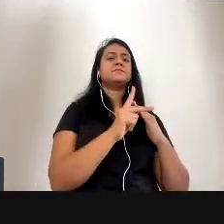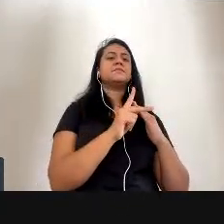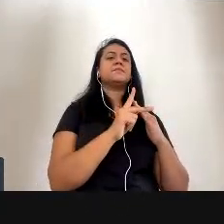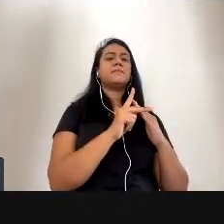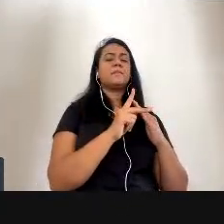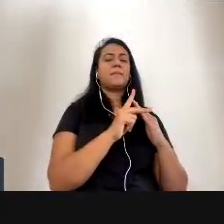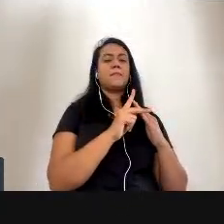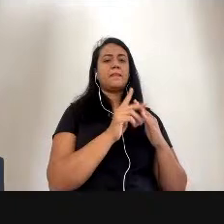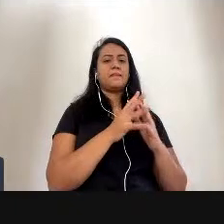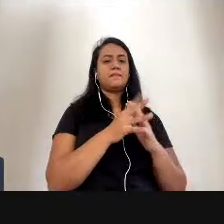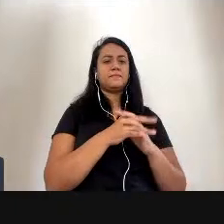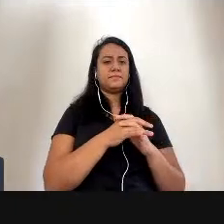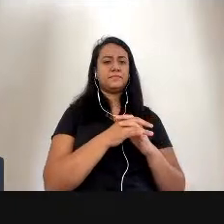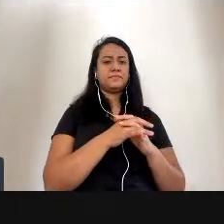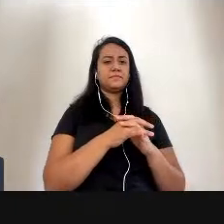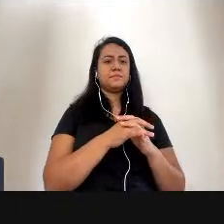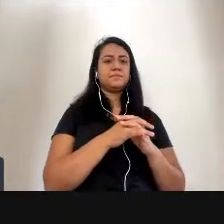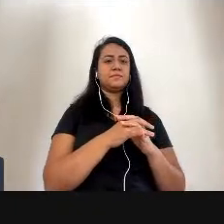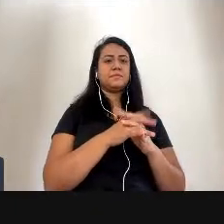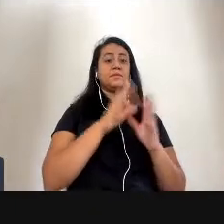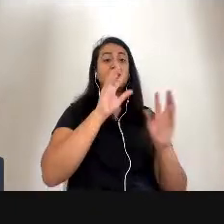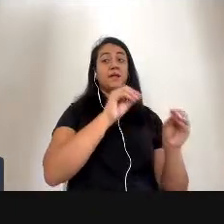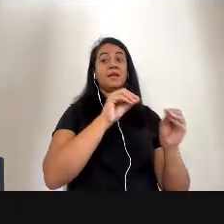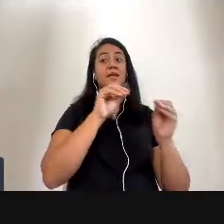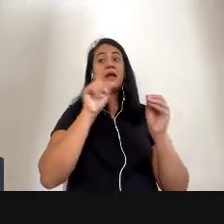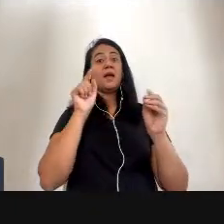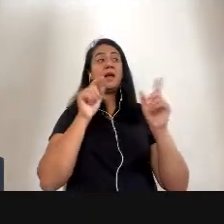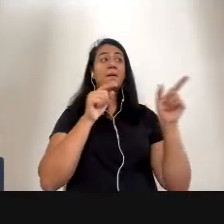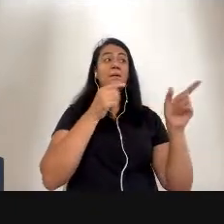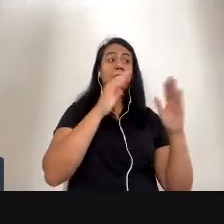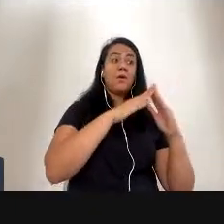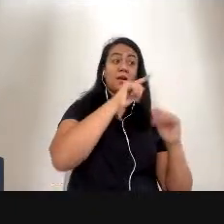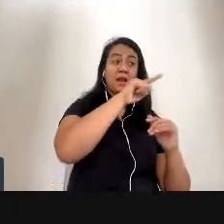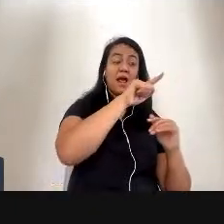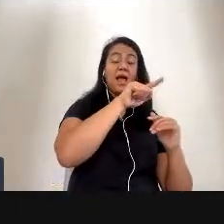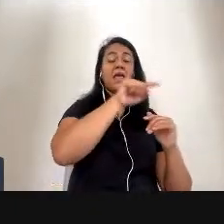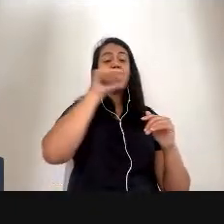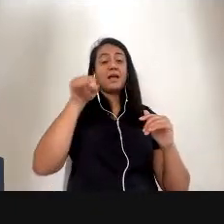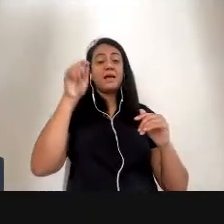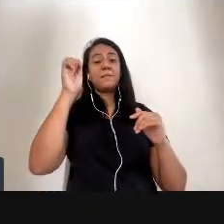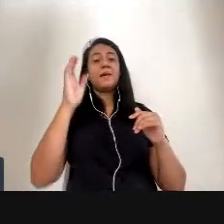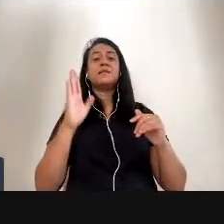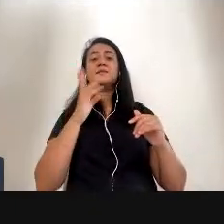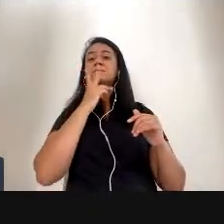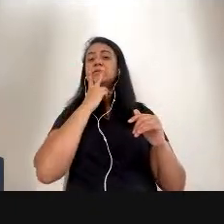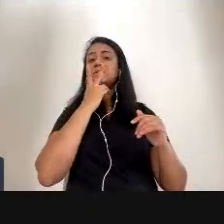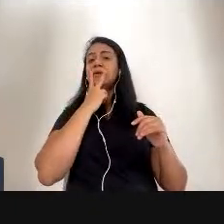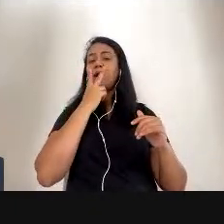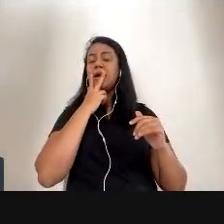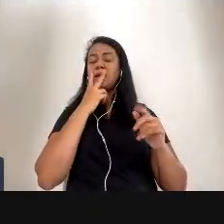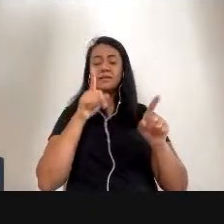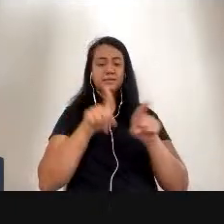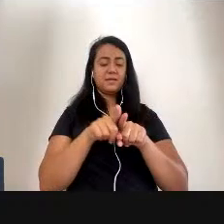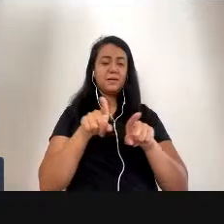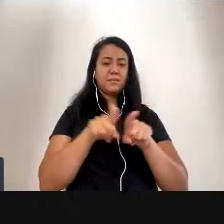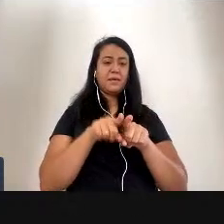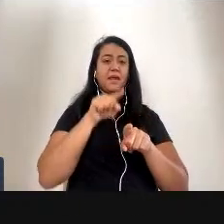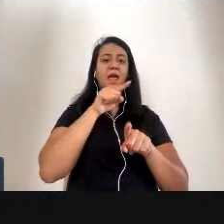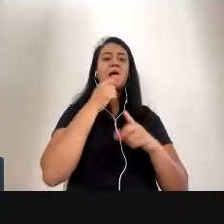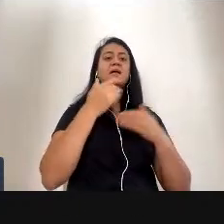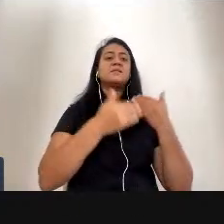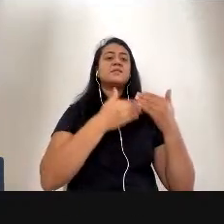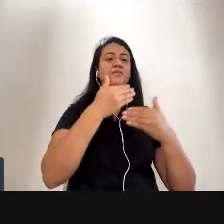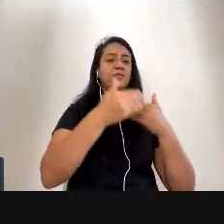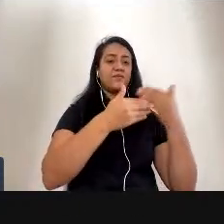e Espírito Santo, aqui no Brasil. A Rubiane, ela desenvolveu uma